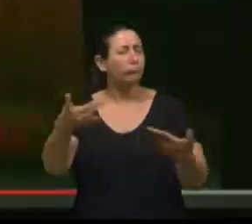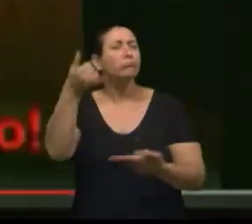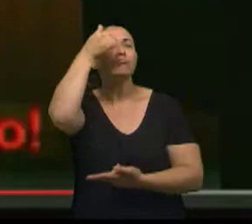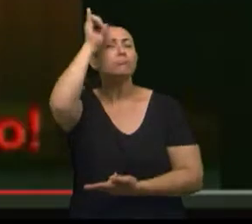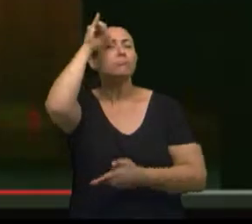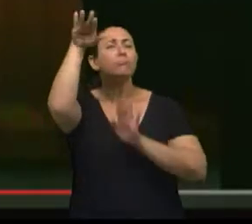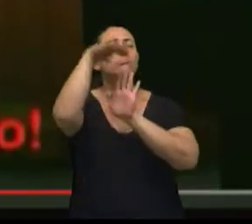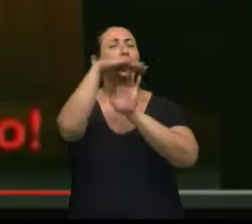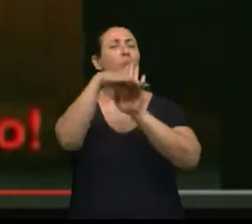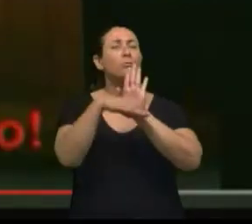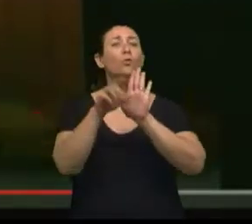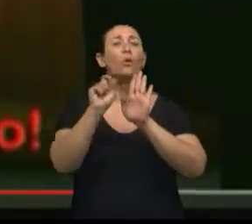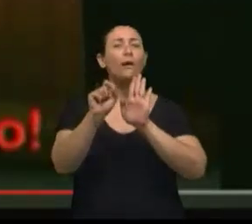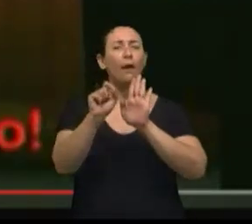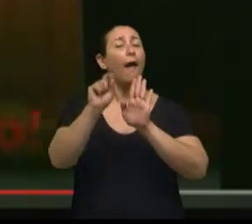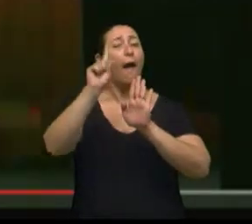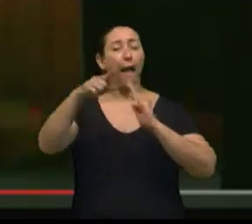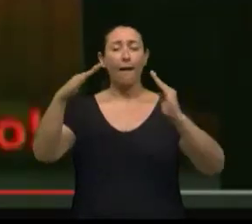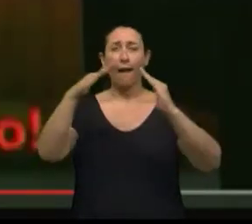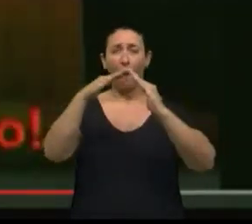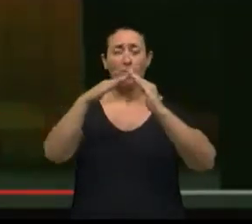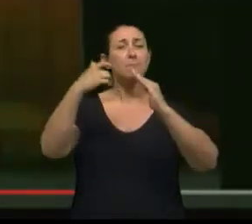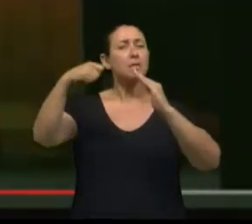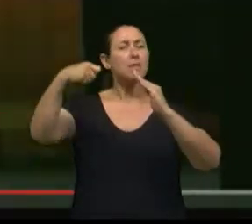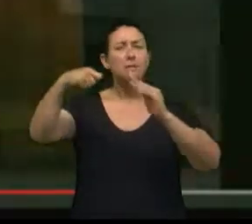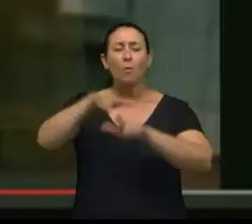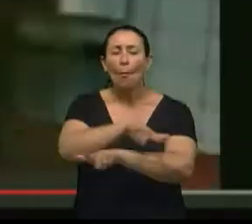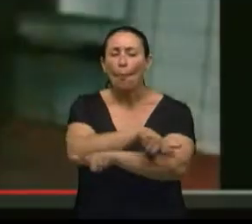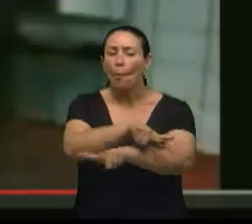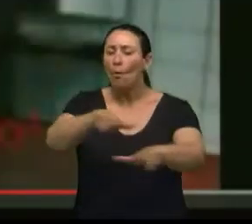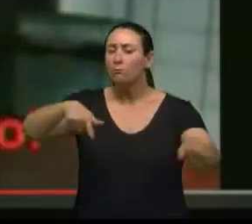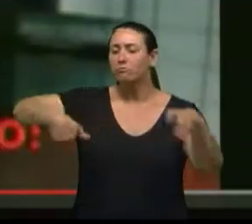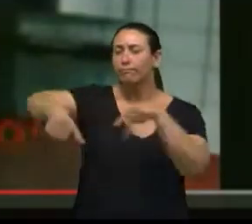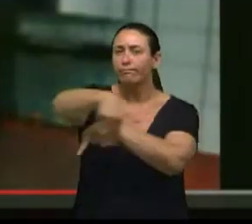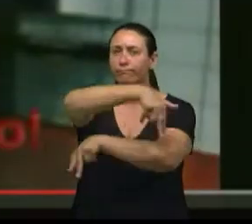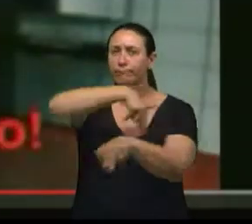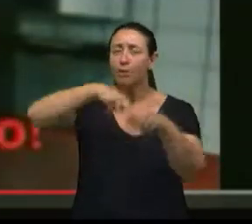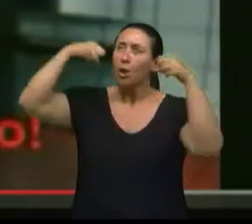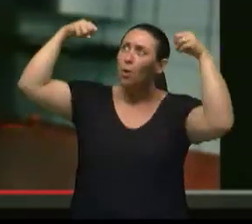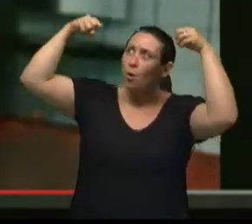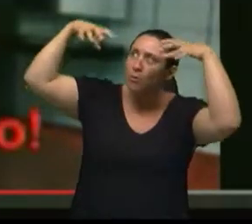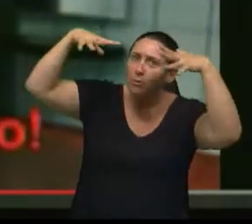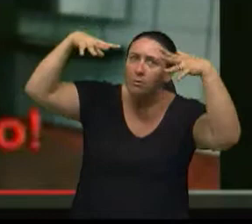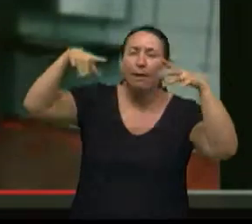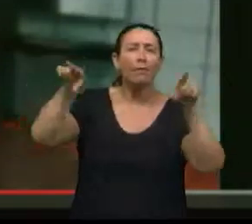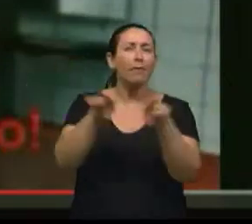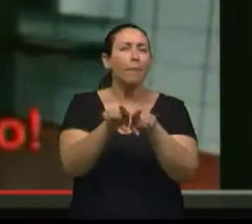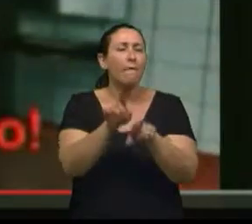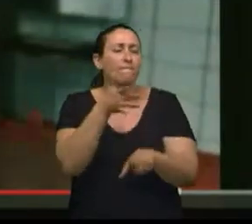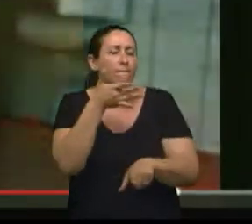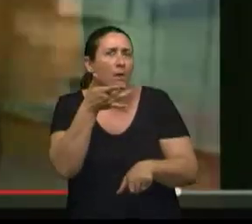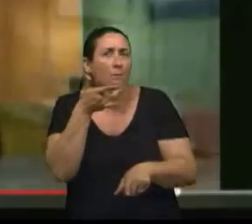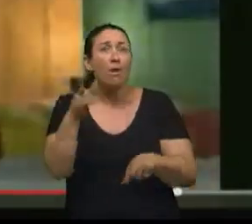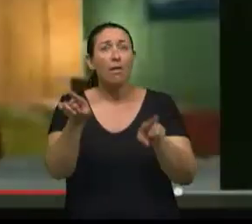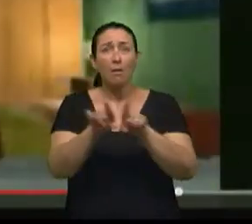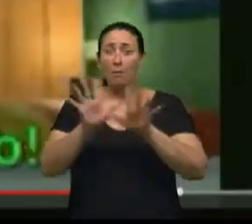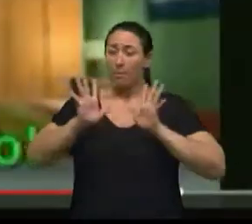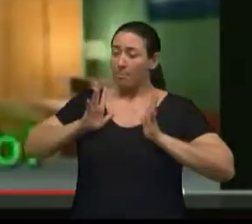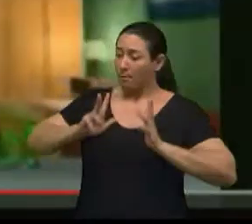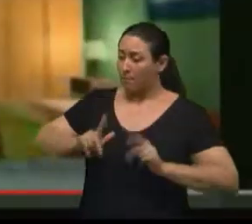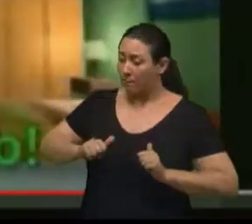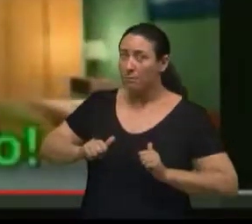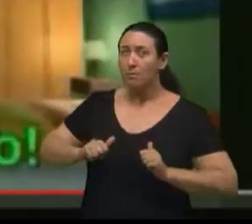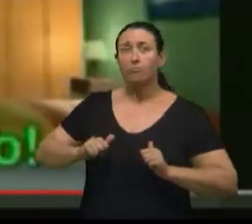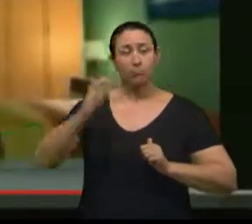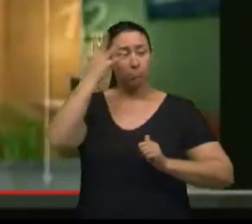citar trajeto livre pela casa, luminosidade, praticidade, higiene, estética